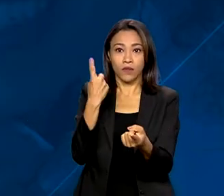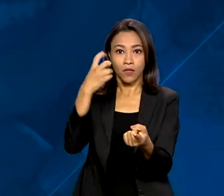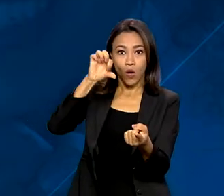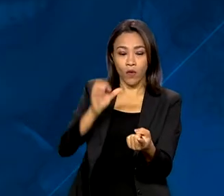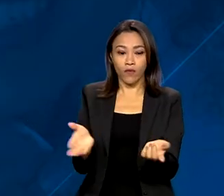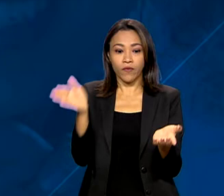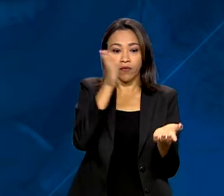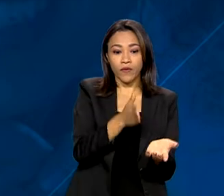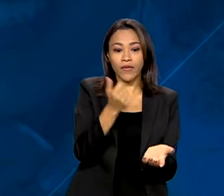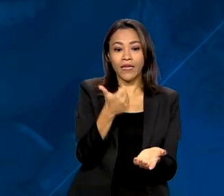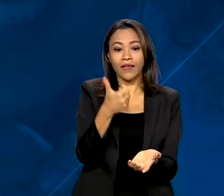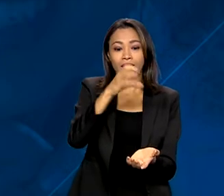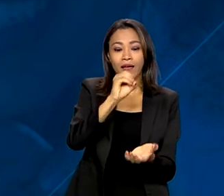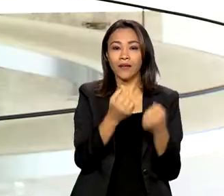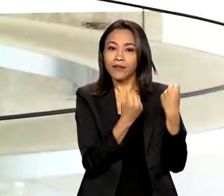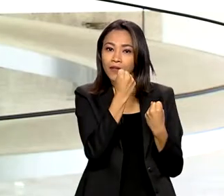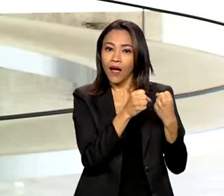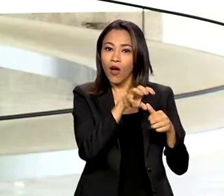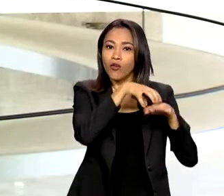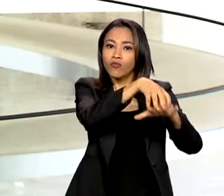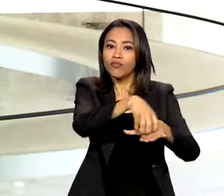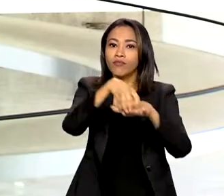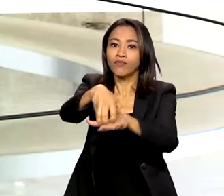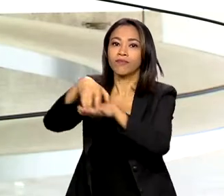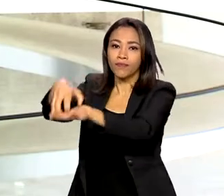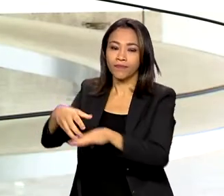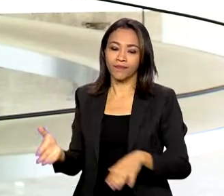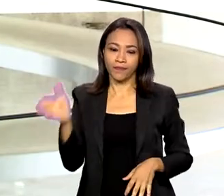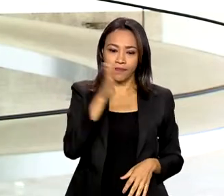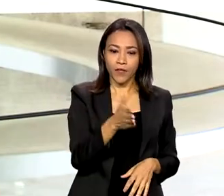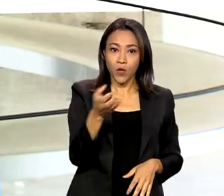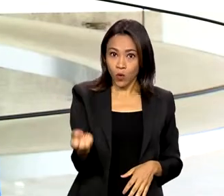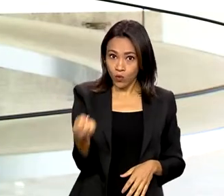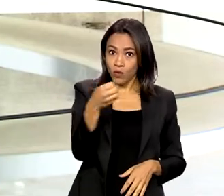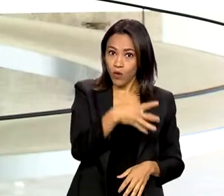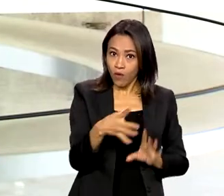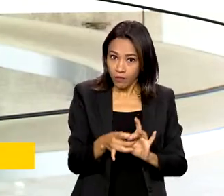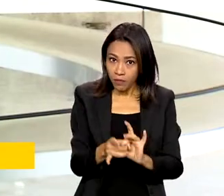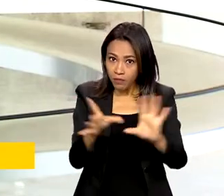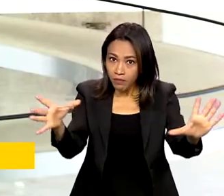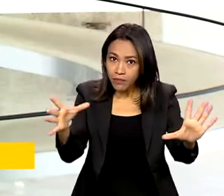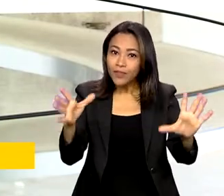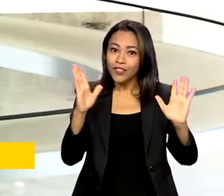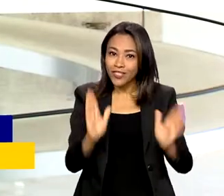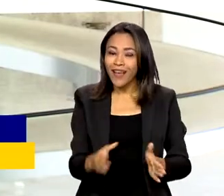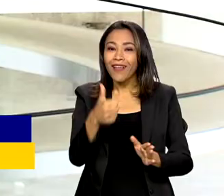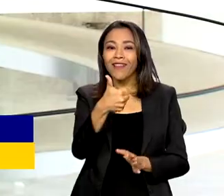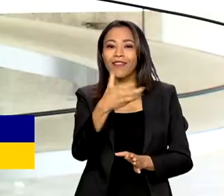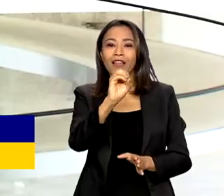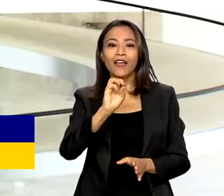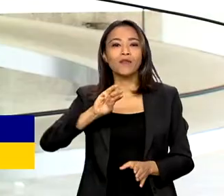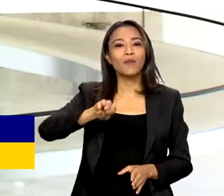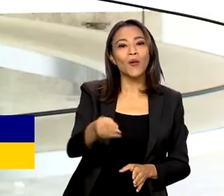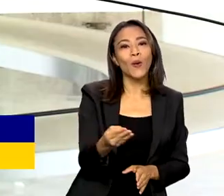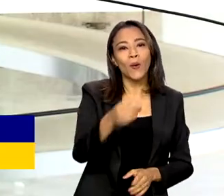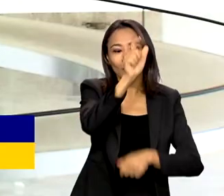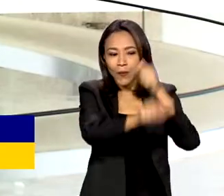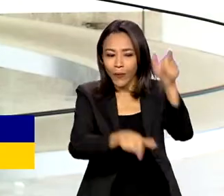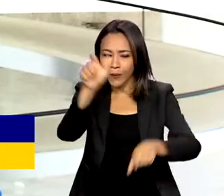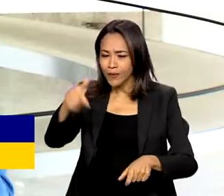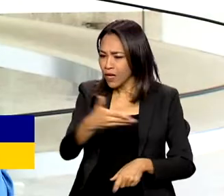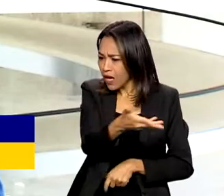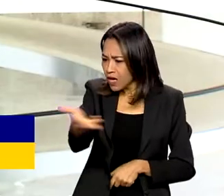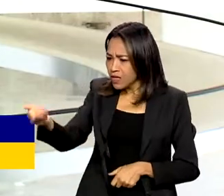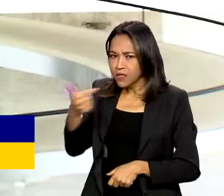10 unidades móveis. Com as novas habilitações, mais de 10 milhões de brasileiros que não tinham